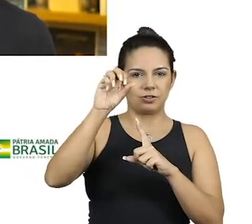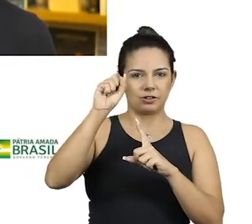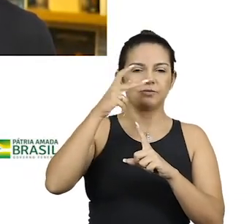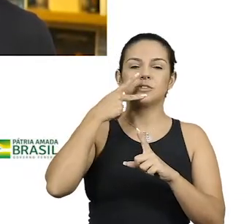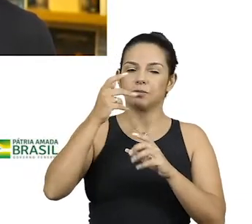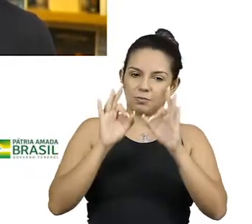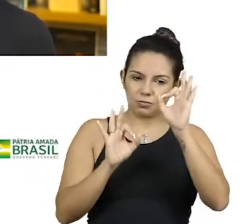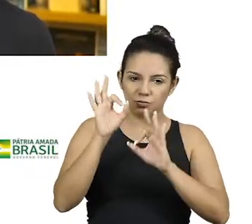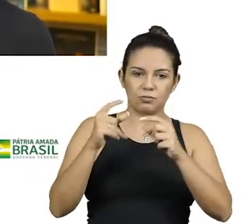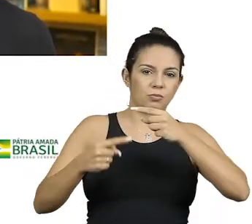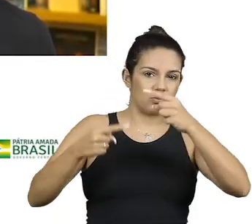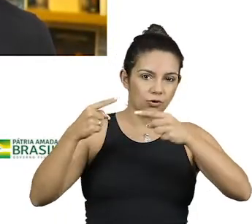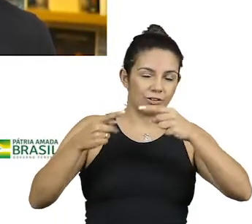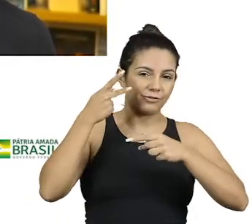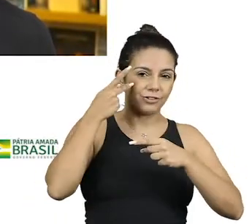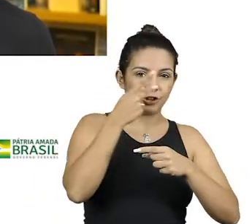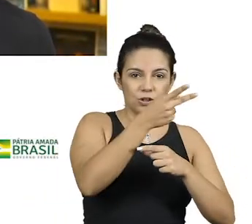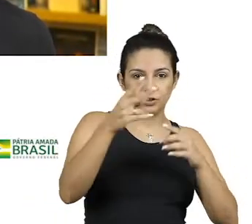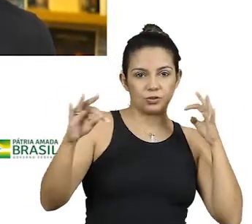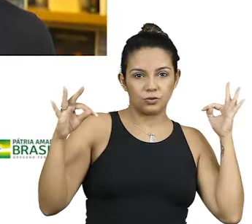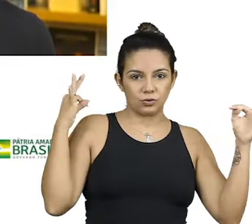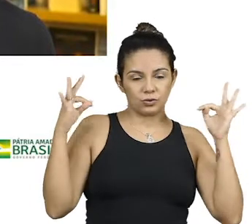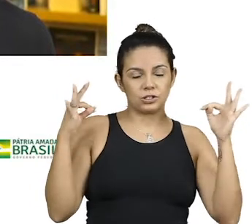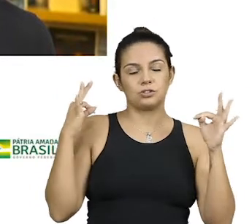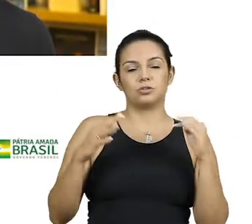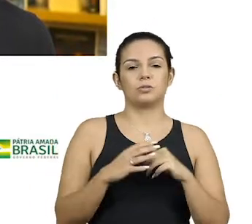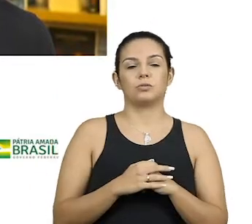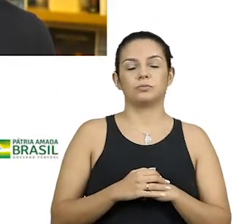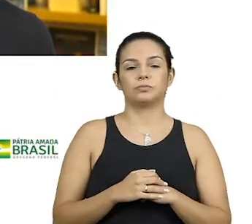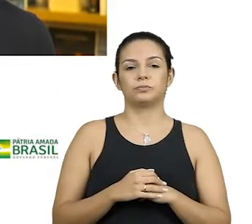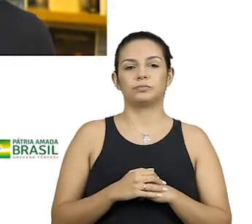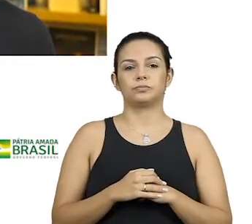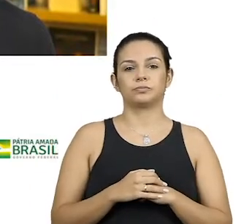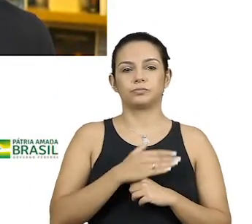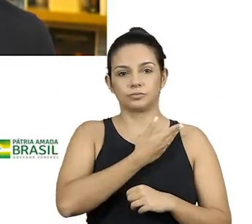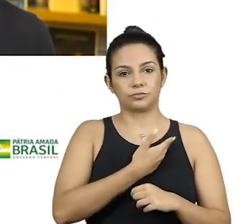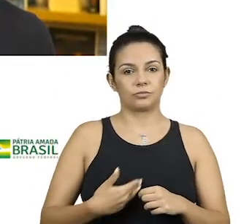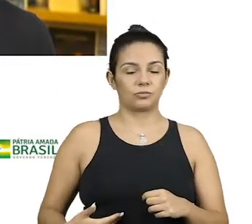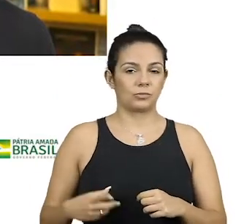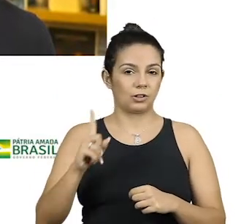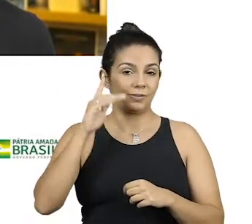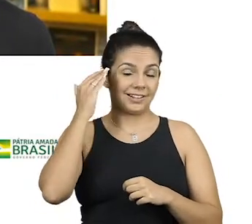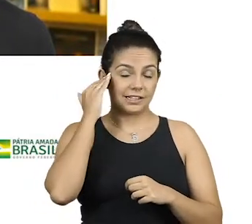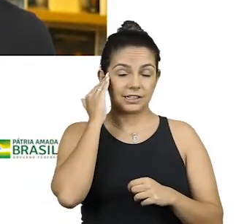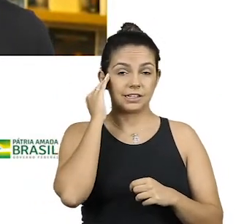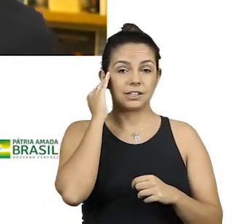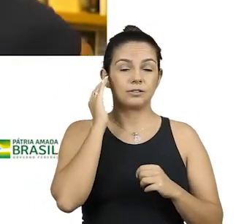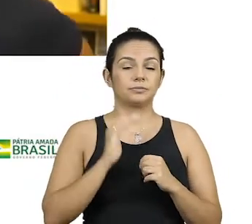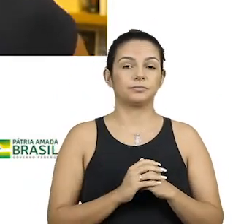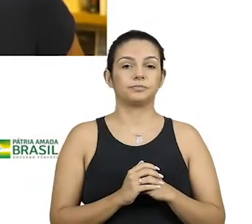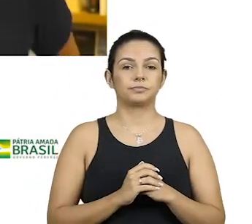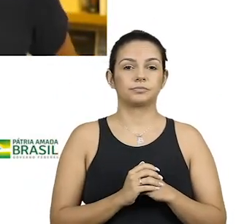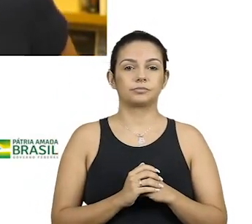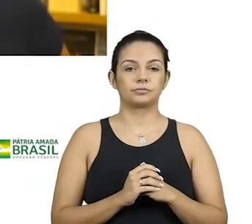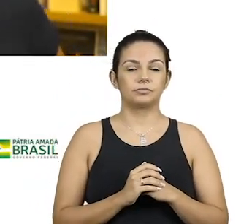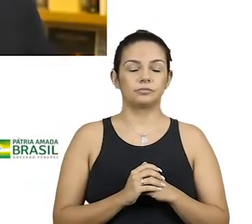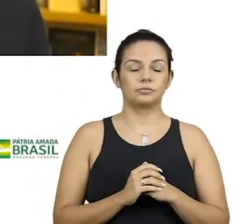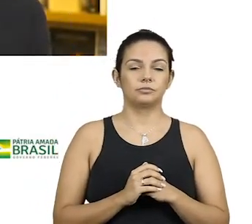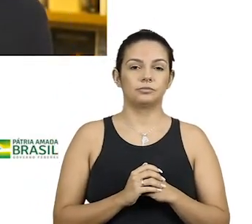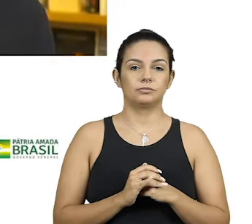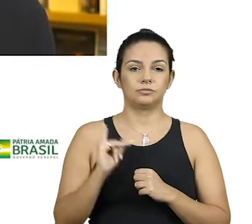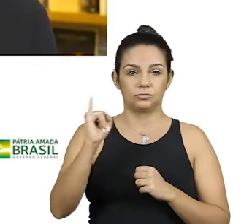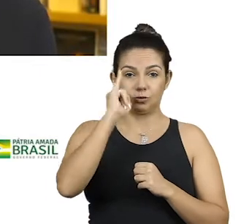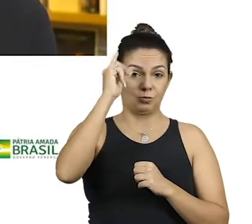talvez turístico, de forma inteligente. Pena que os governantes ainda não entenderam o potencial cultural e